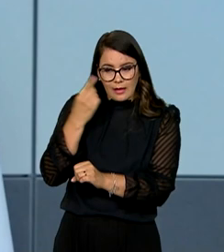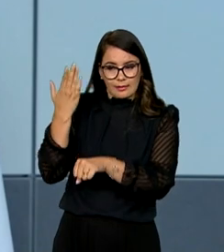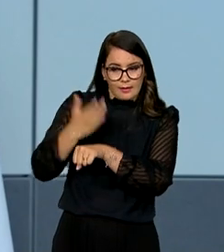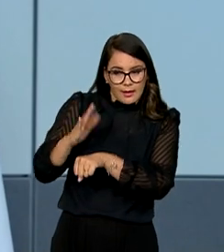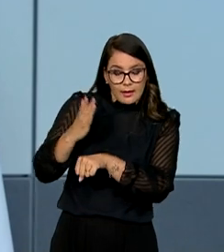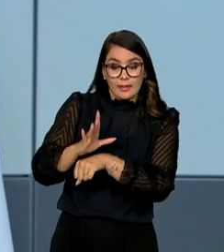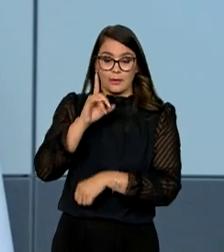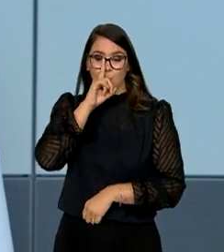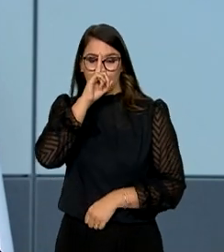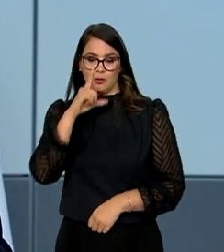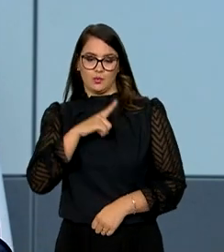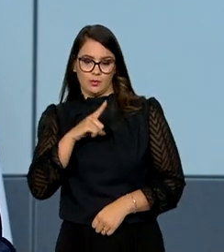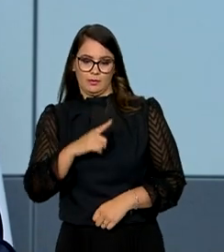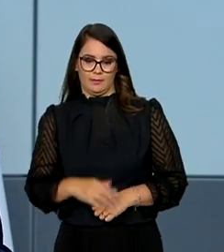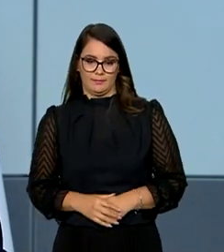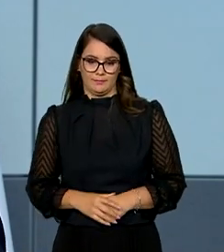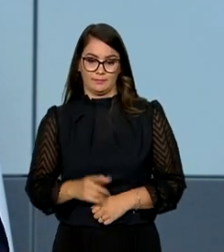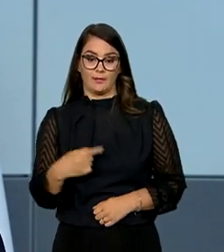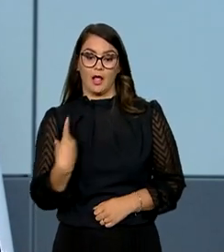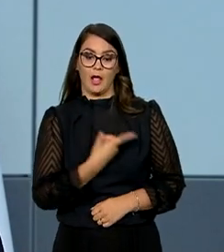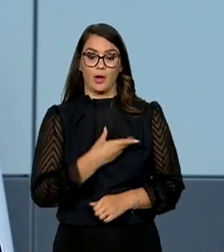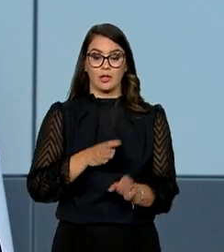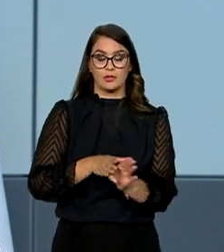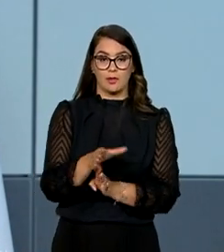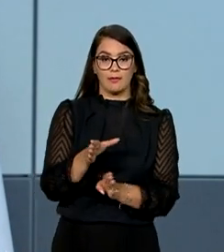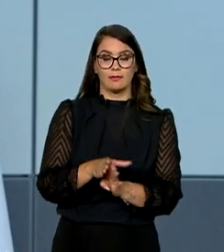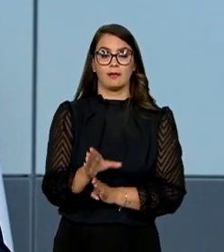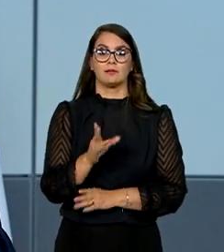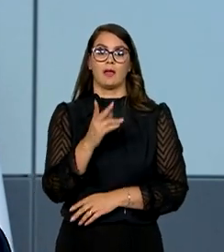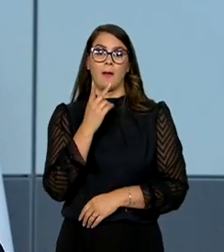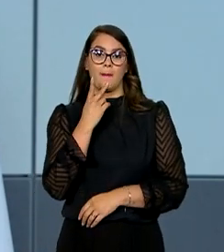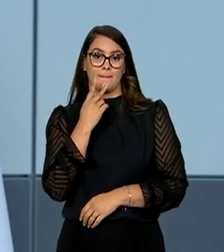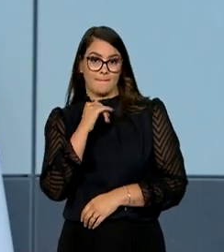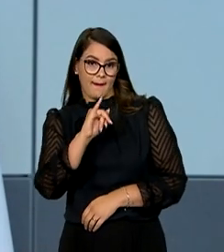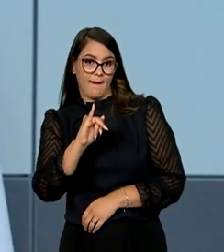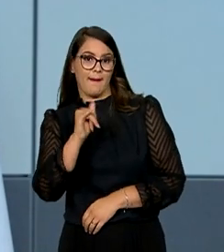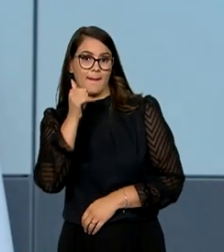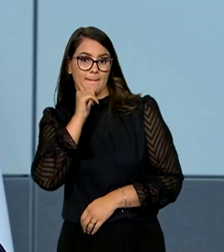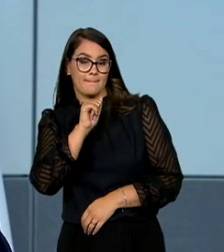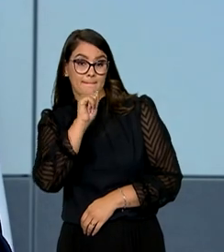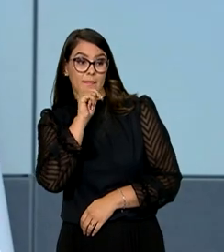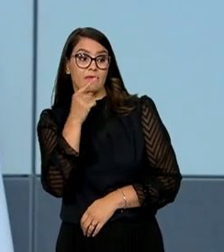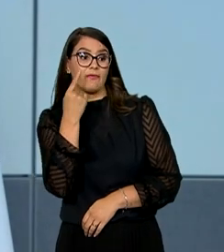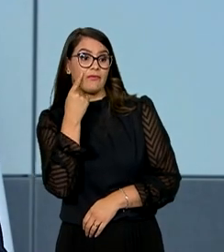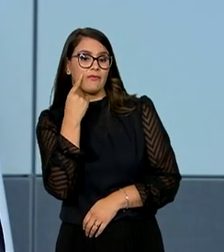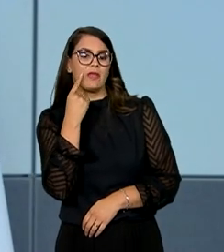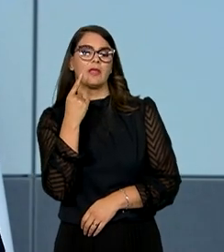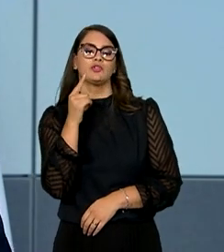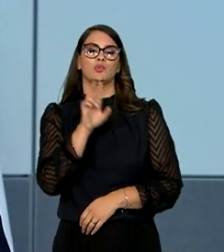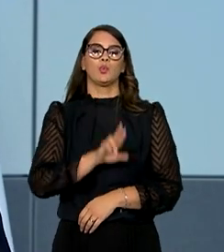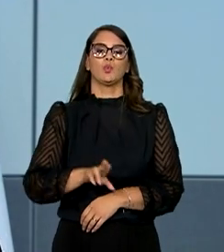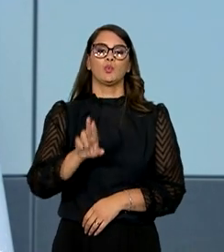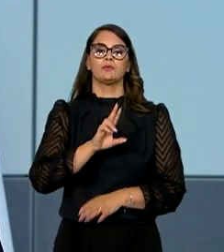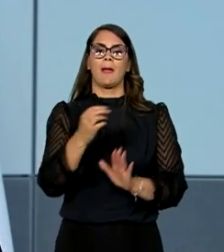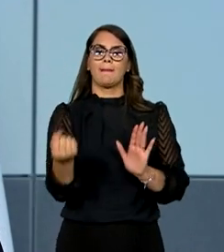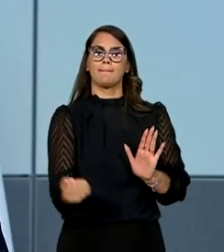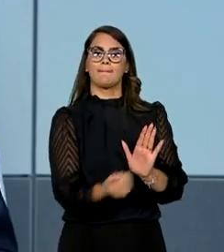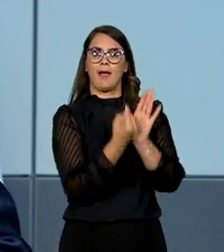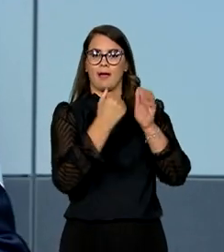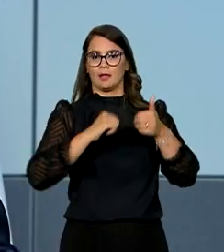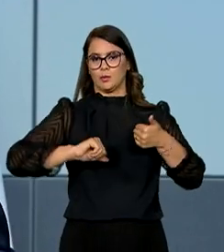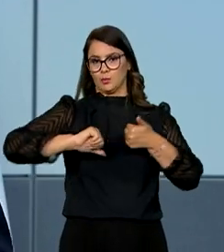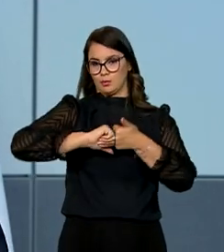os riscos. A nossa orientação é que os pais verifiquem a ostentação do selo do Inmetro